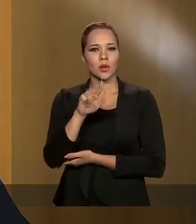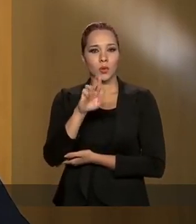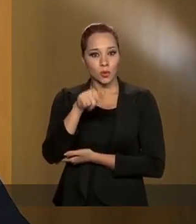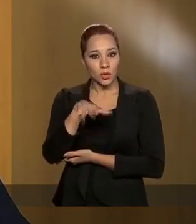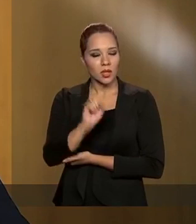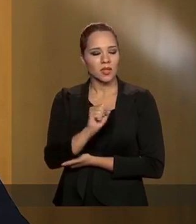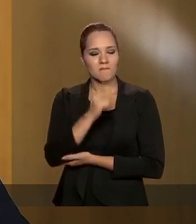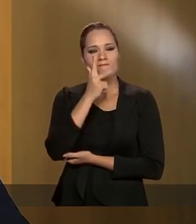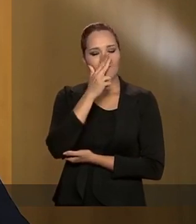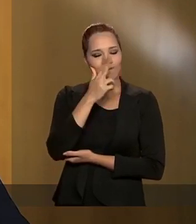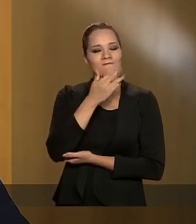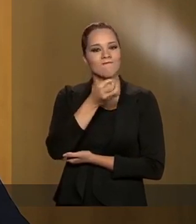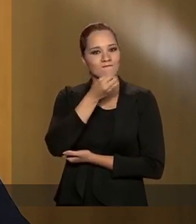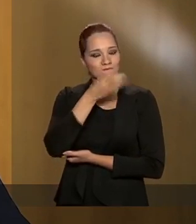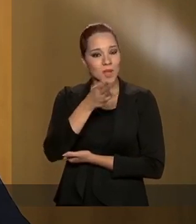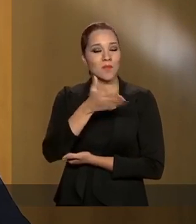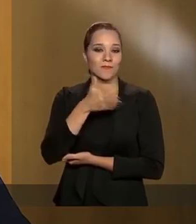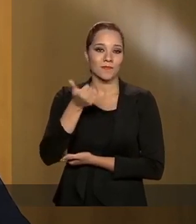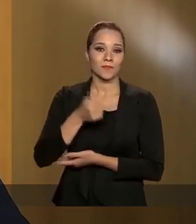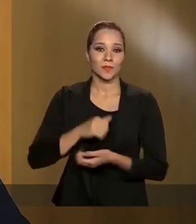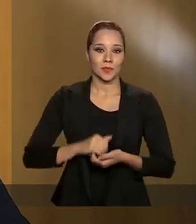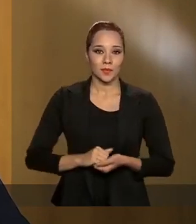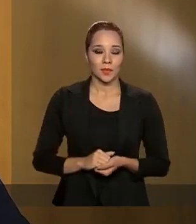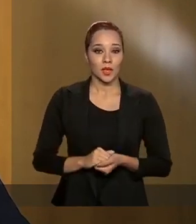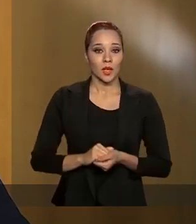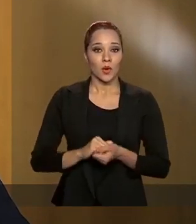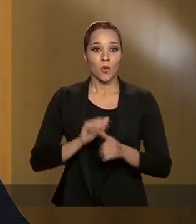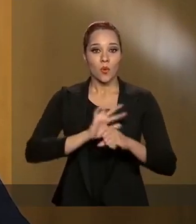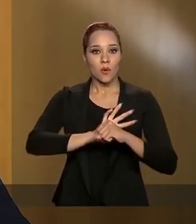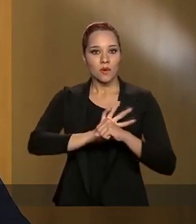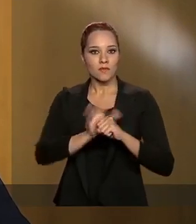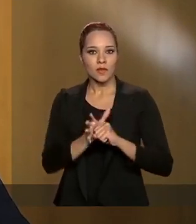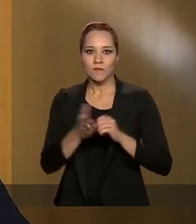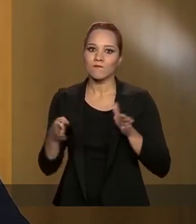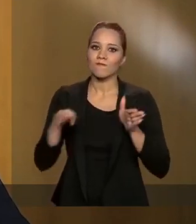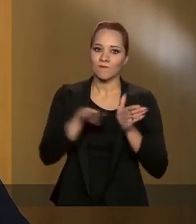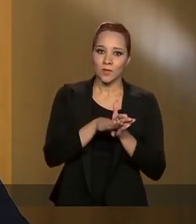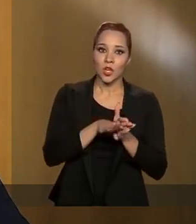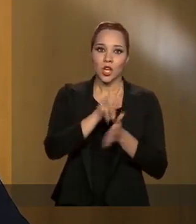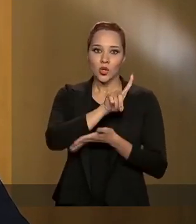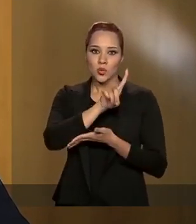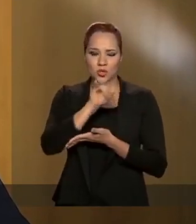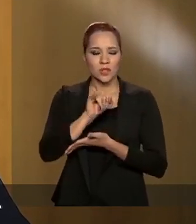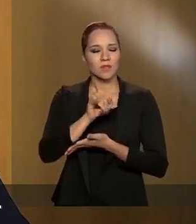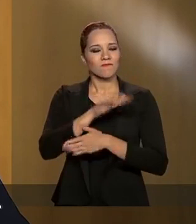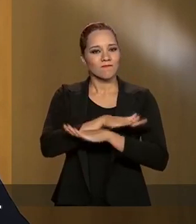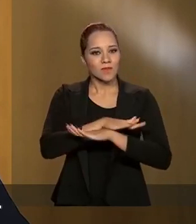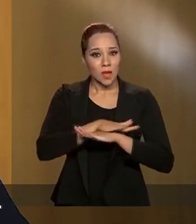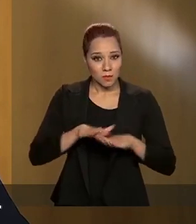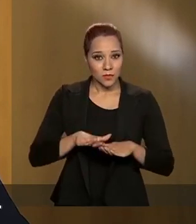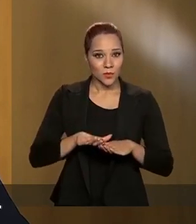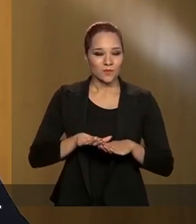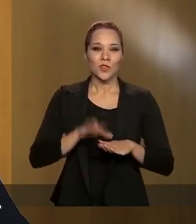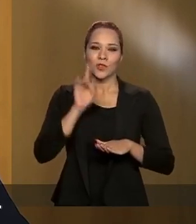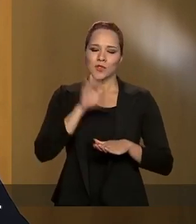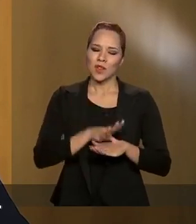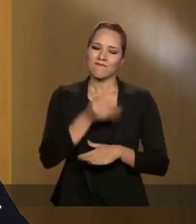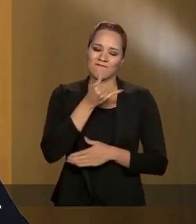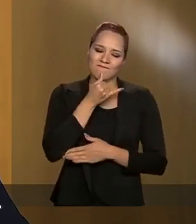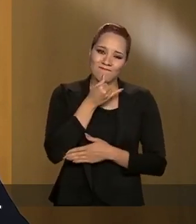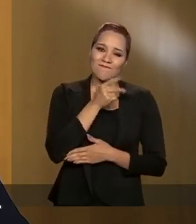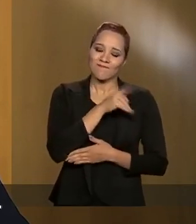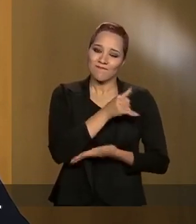parecer bastante eficaz. O coronavírus veio e um dia irá embora. Agora, infelizmente, teremos